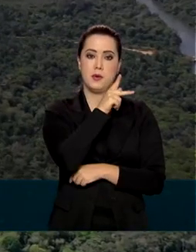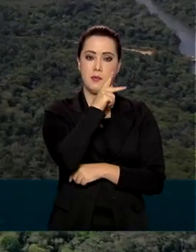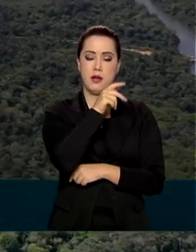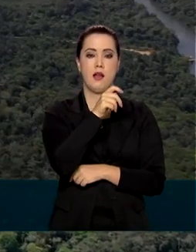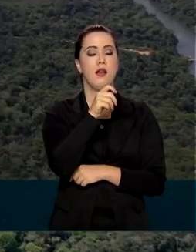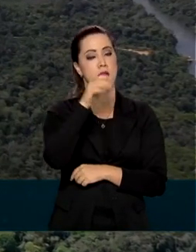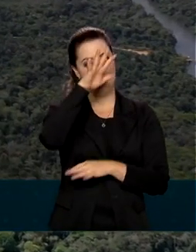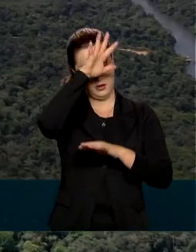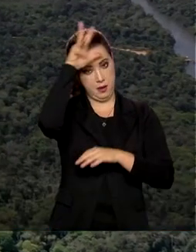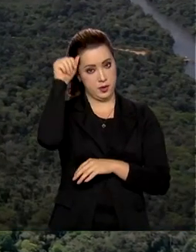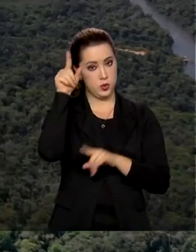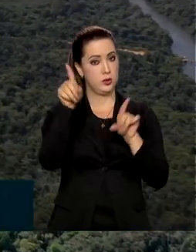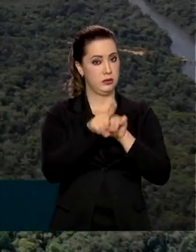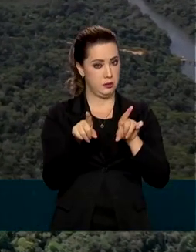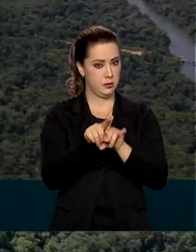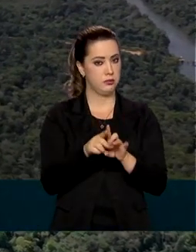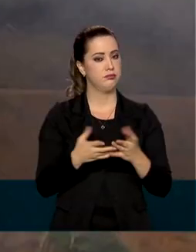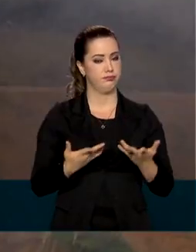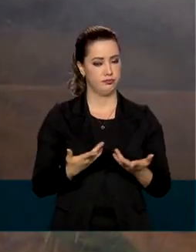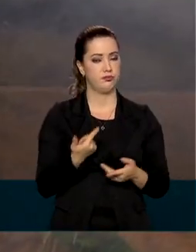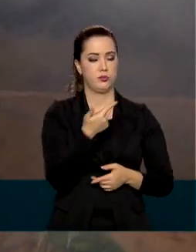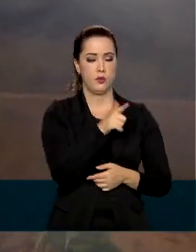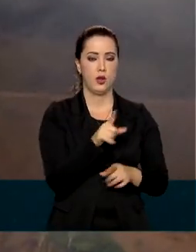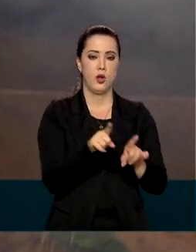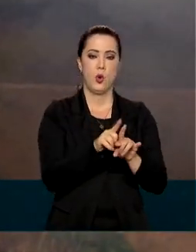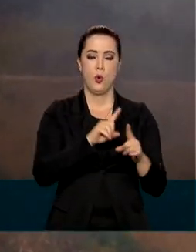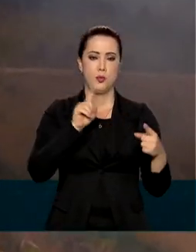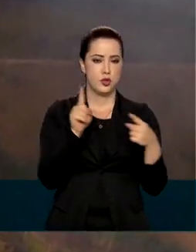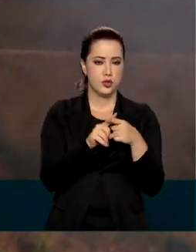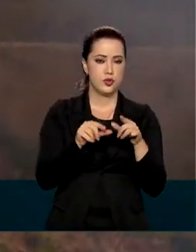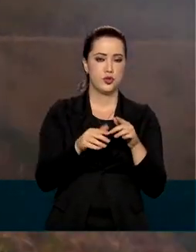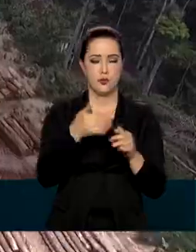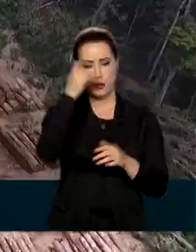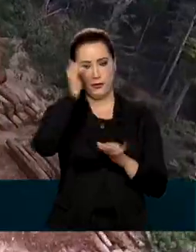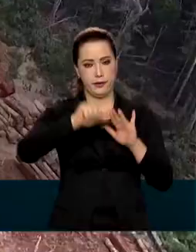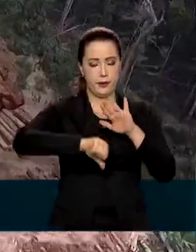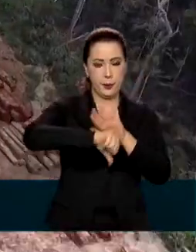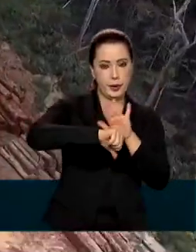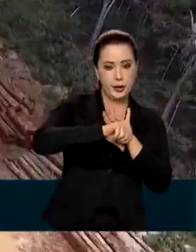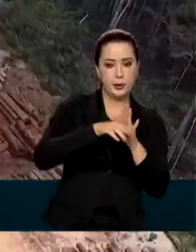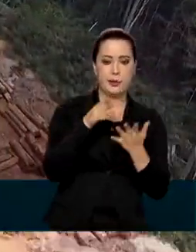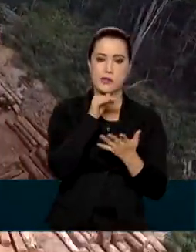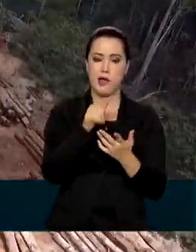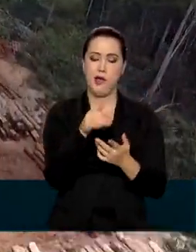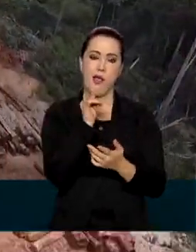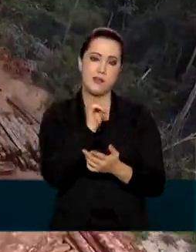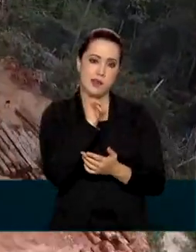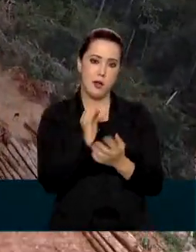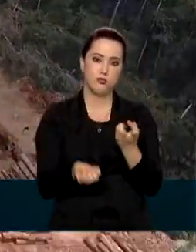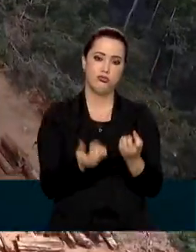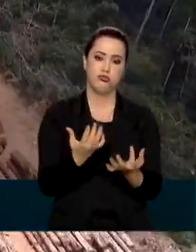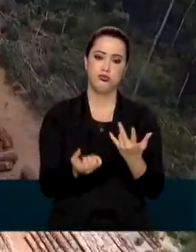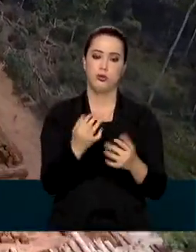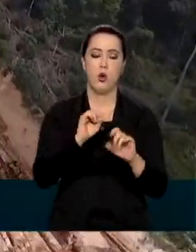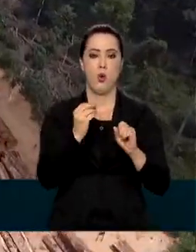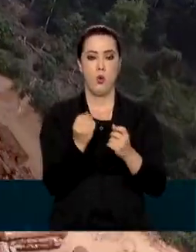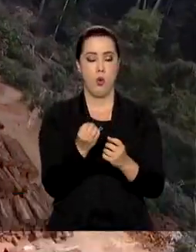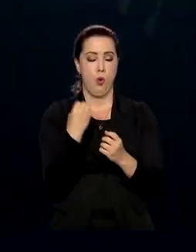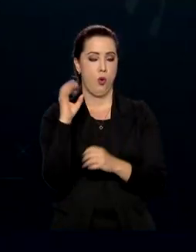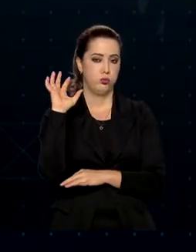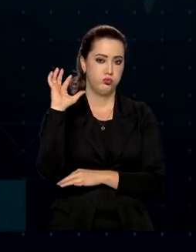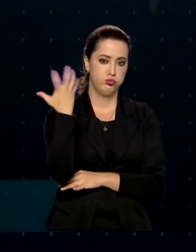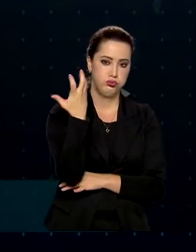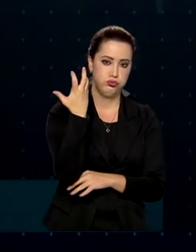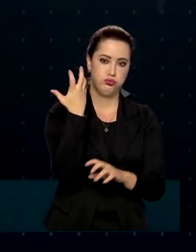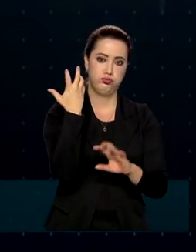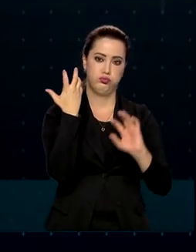Uma das ações para combater os crimes ambientais na Amazônia, como queimadas e desmatamento, é a Operação Verde Brasil 2.